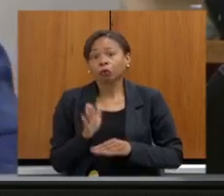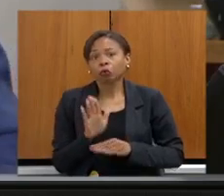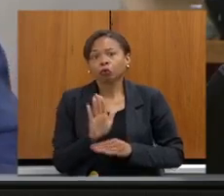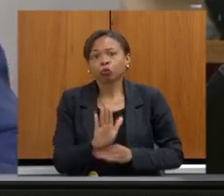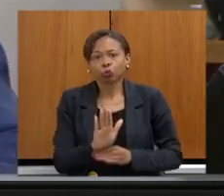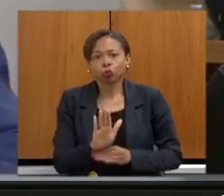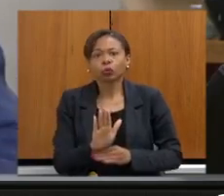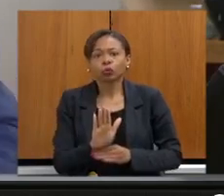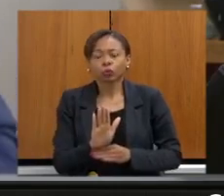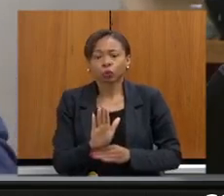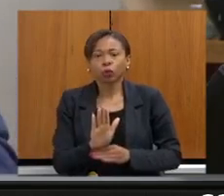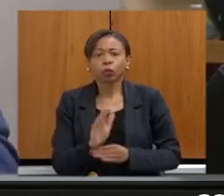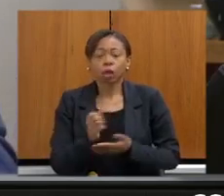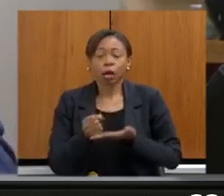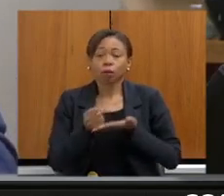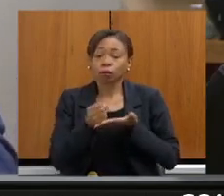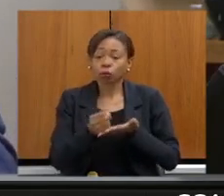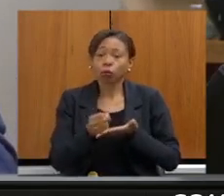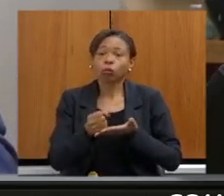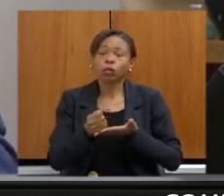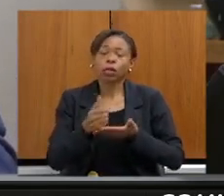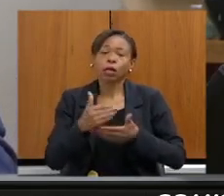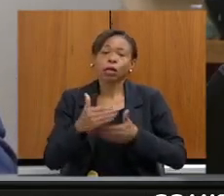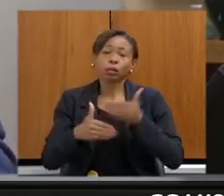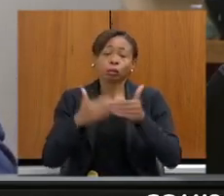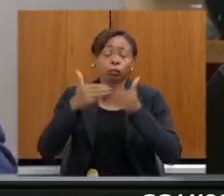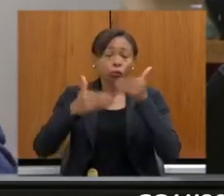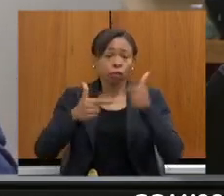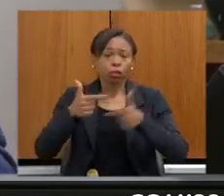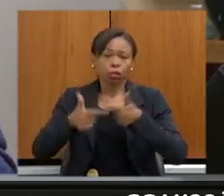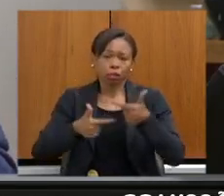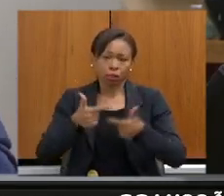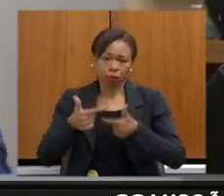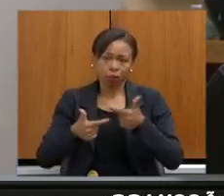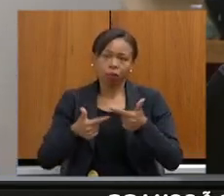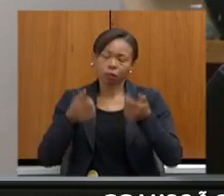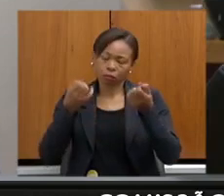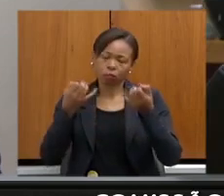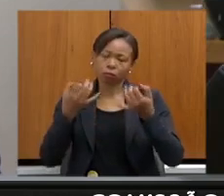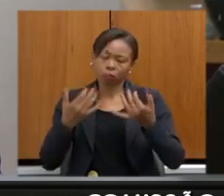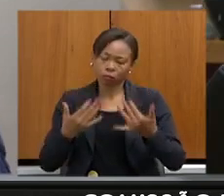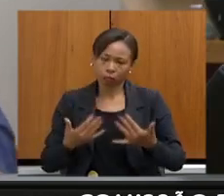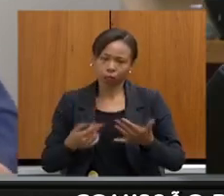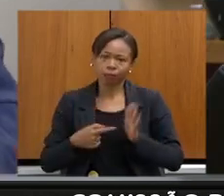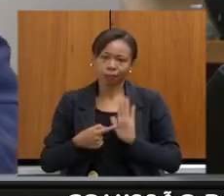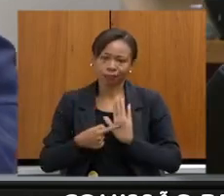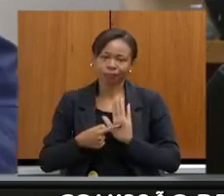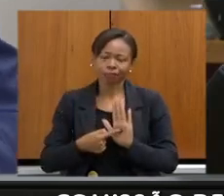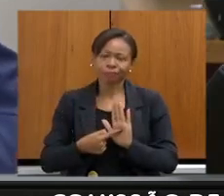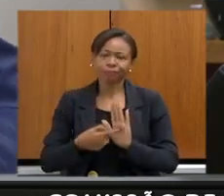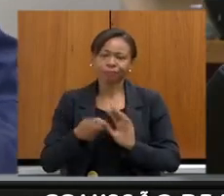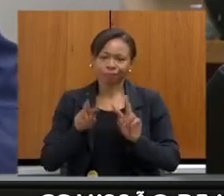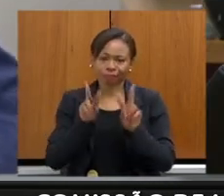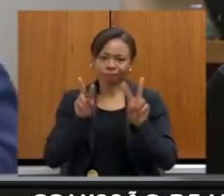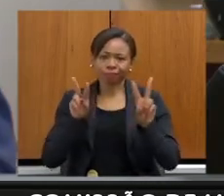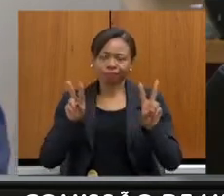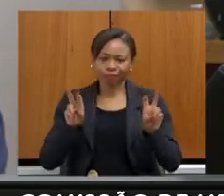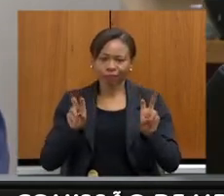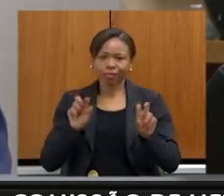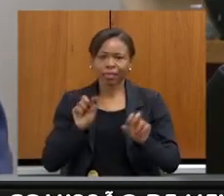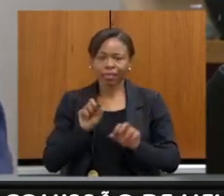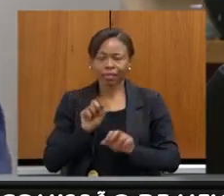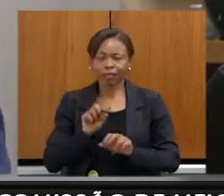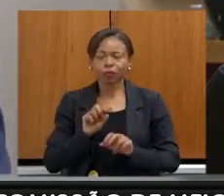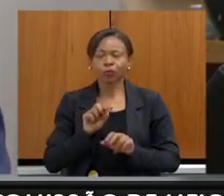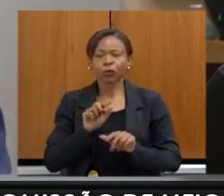significativa, quero dar aí, fazer essa menção aqui, a esse modelo